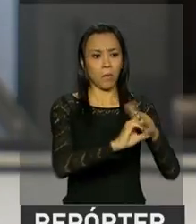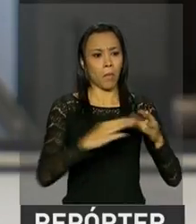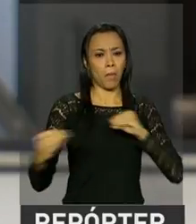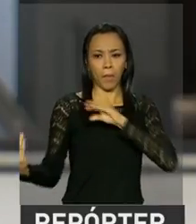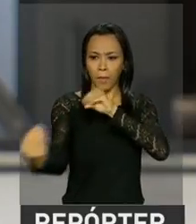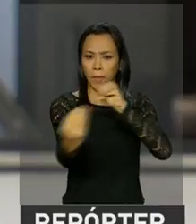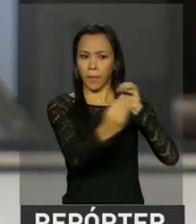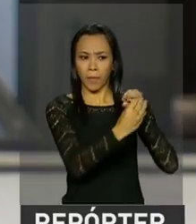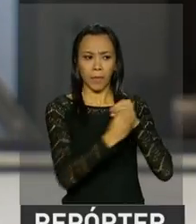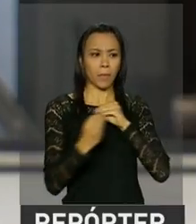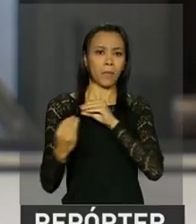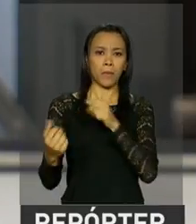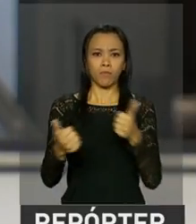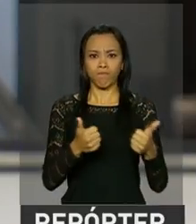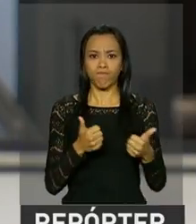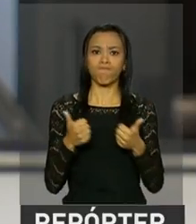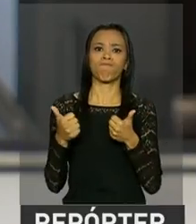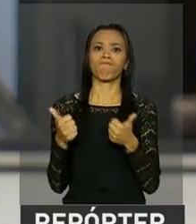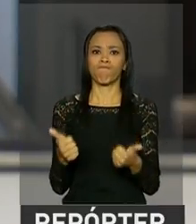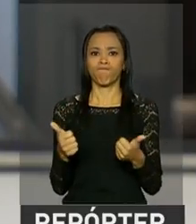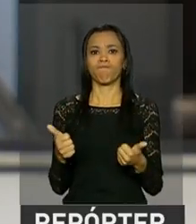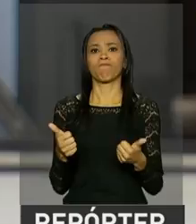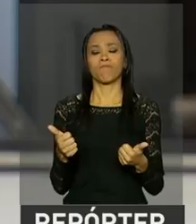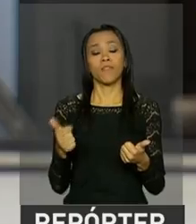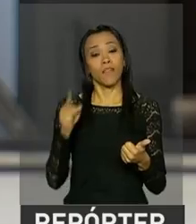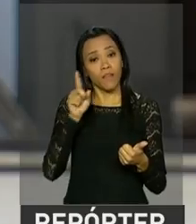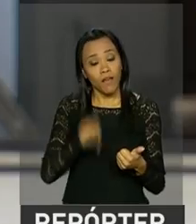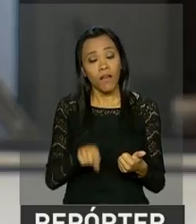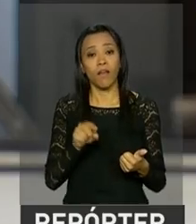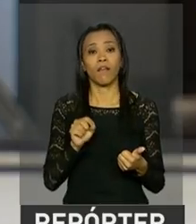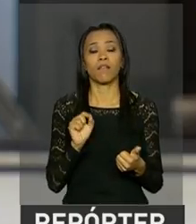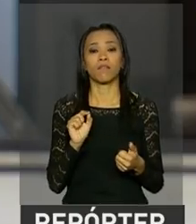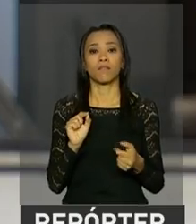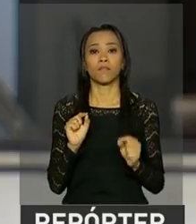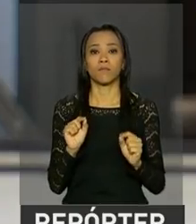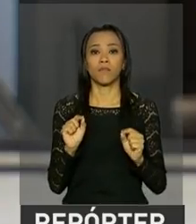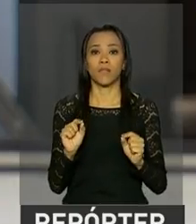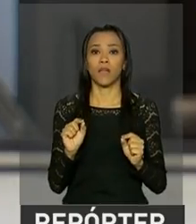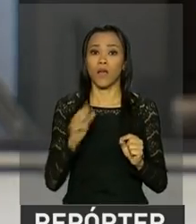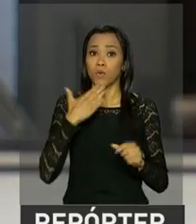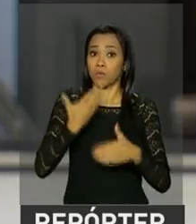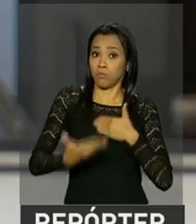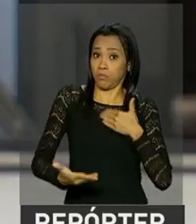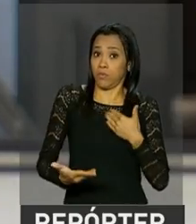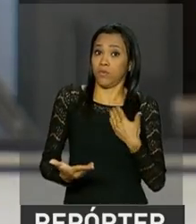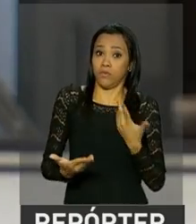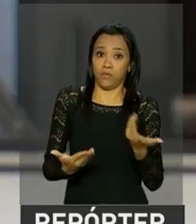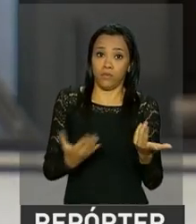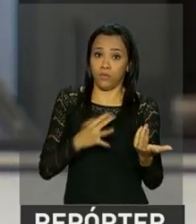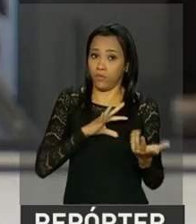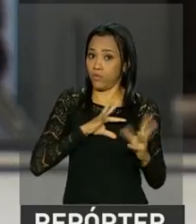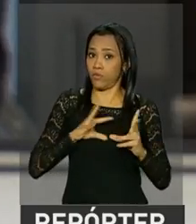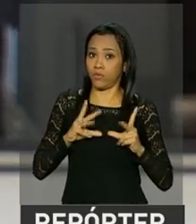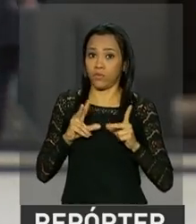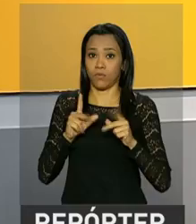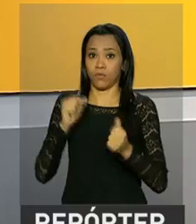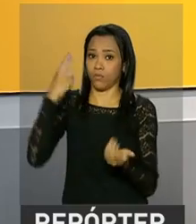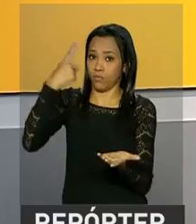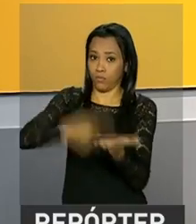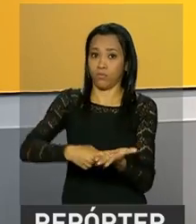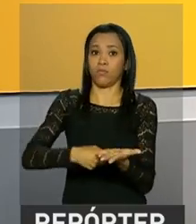extremamente moderno e contemporâneo, que vem de encontro aos apelos de todos os parques internacionais.